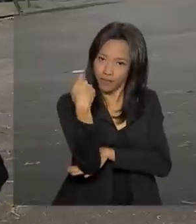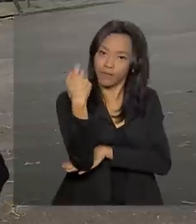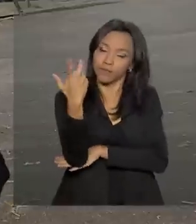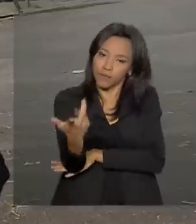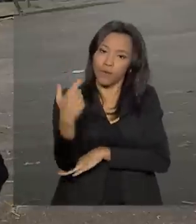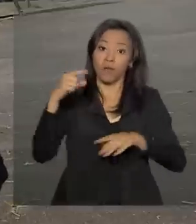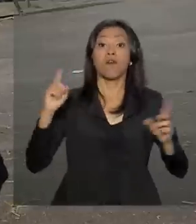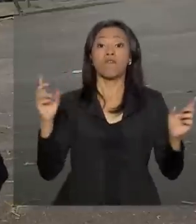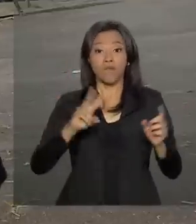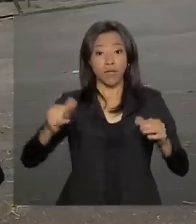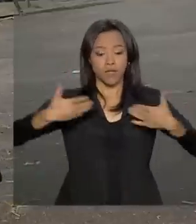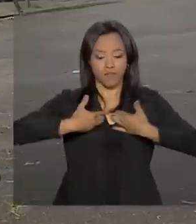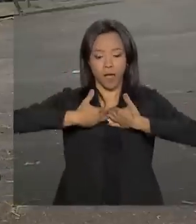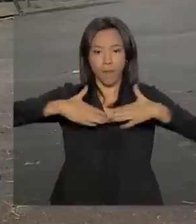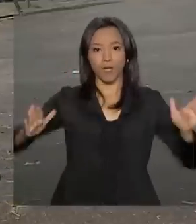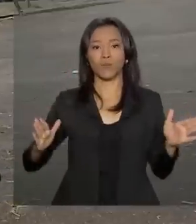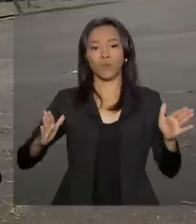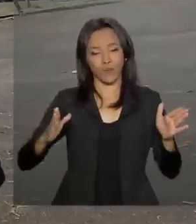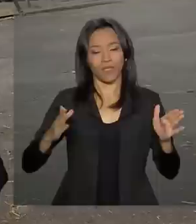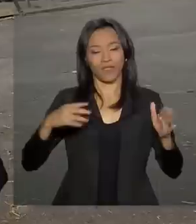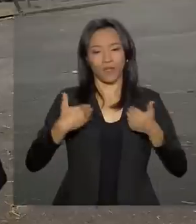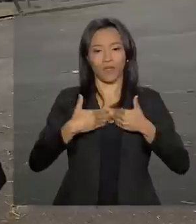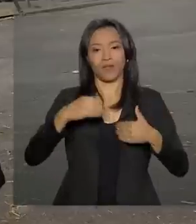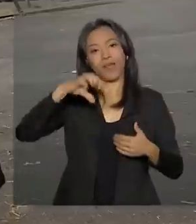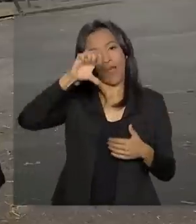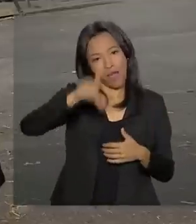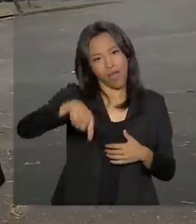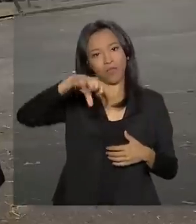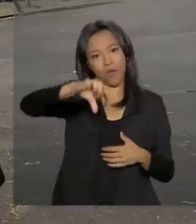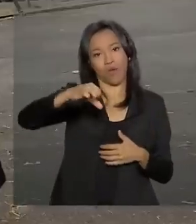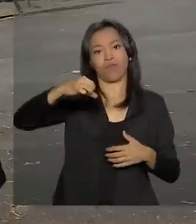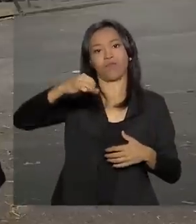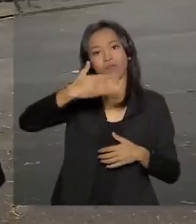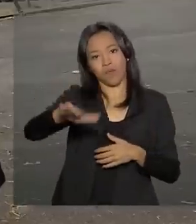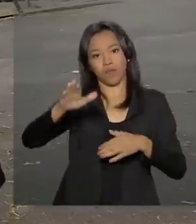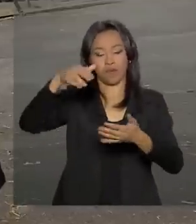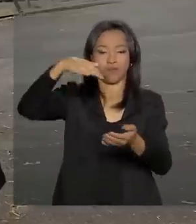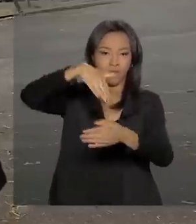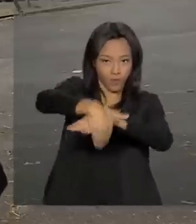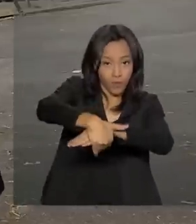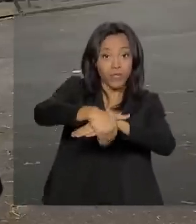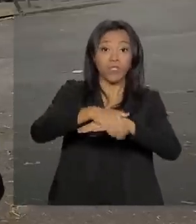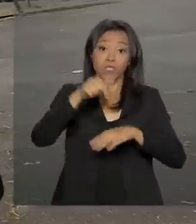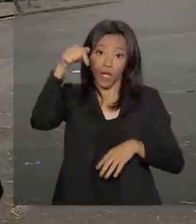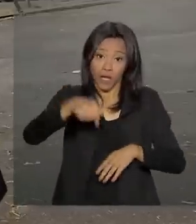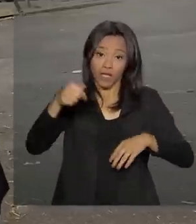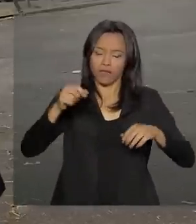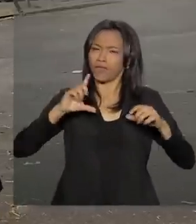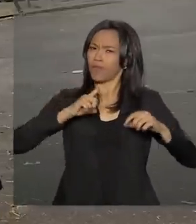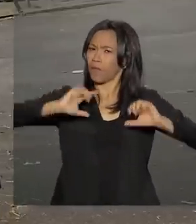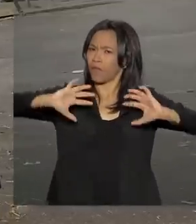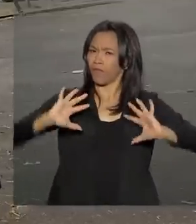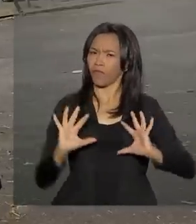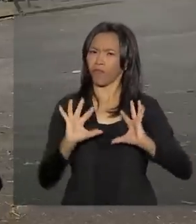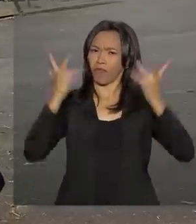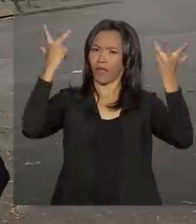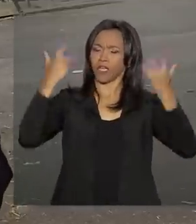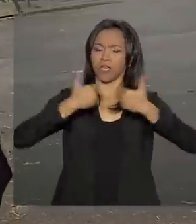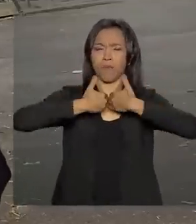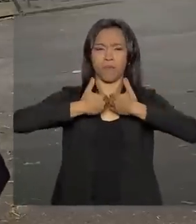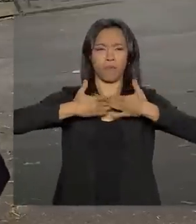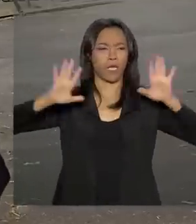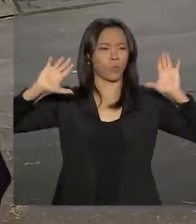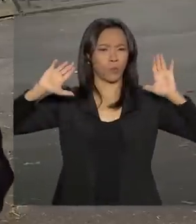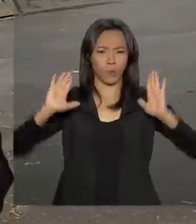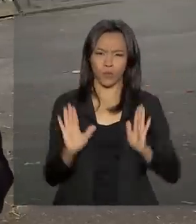partida de abertura, que acontece, como eu disse, logo mais às nove e meia, acontecerá aqui no estádio do Morumbi também uma grande festa, uma grande cerimônia de abertura,